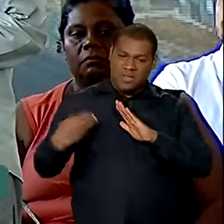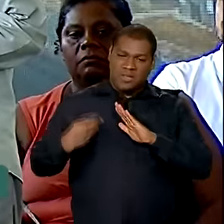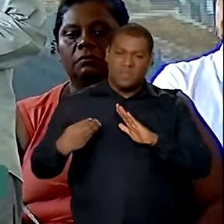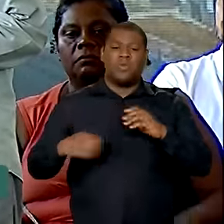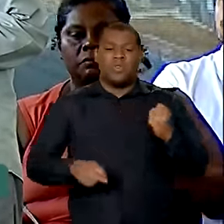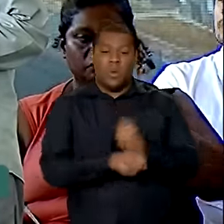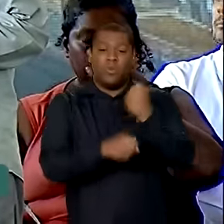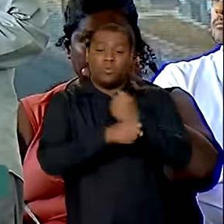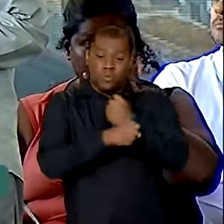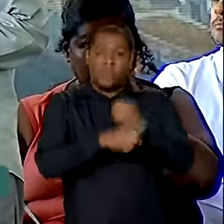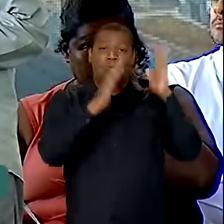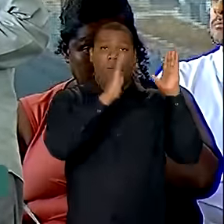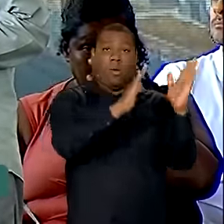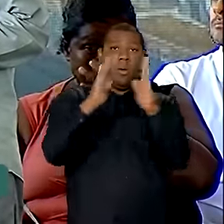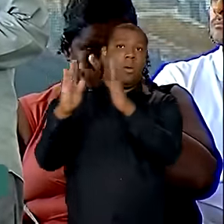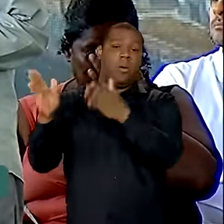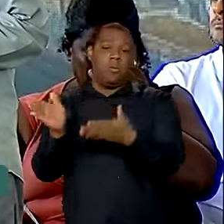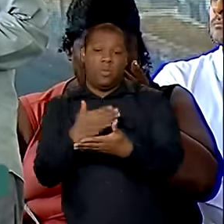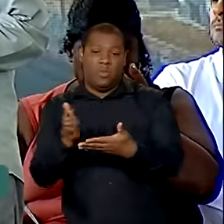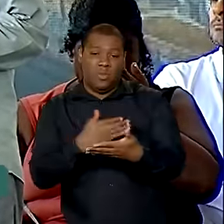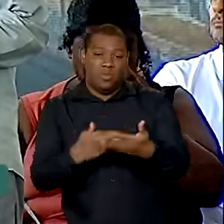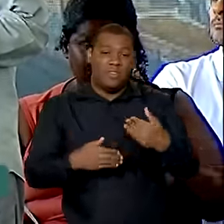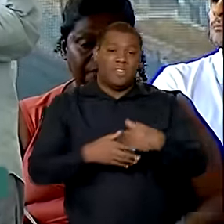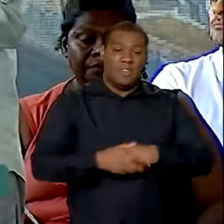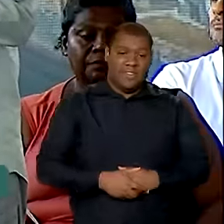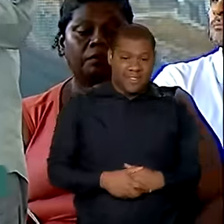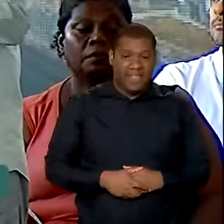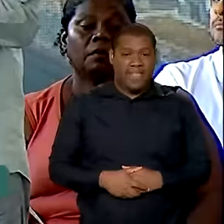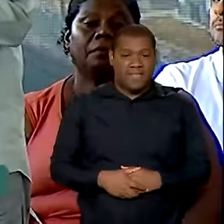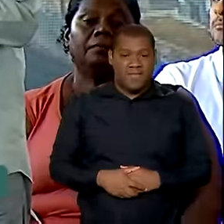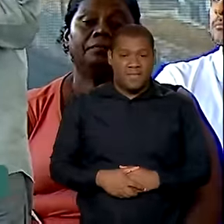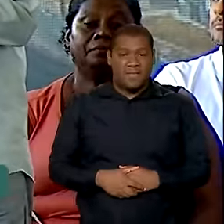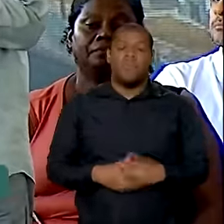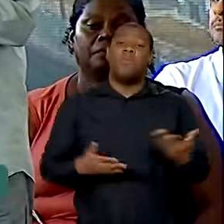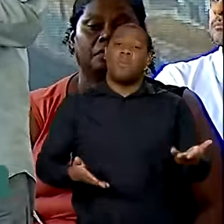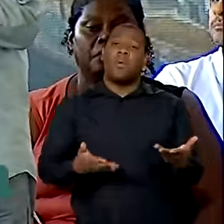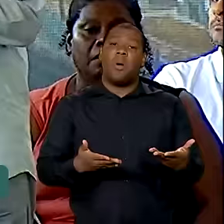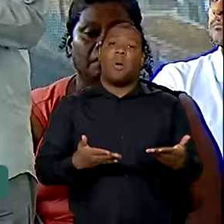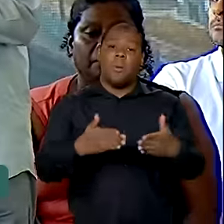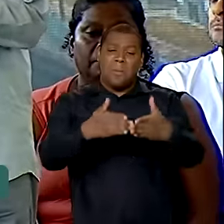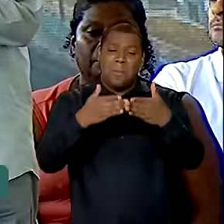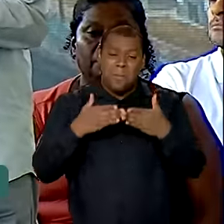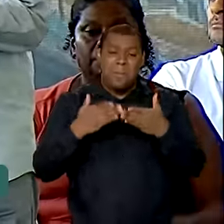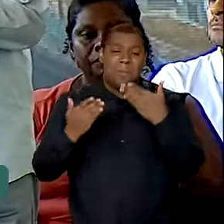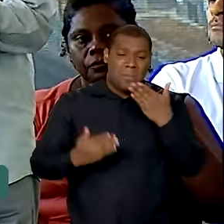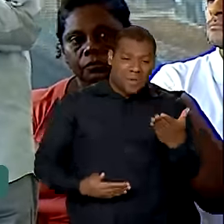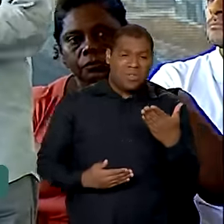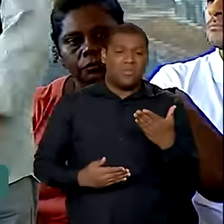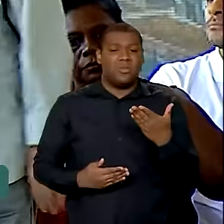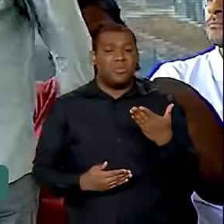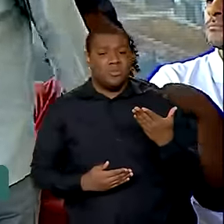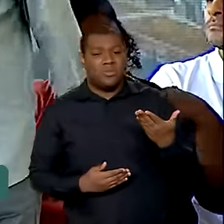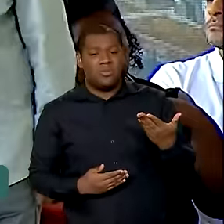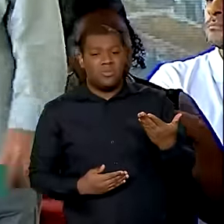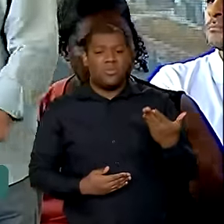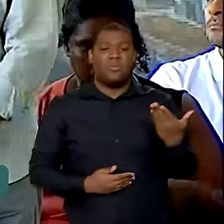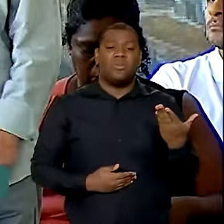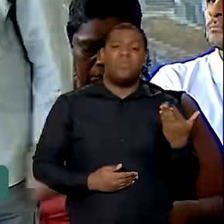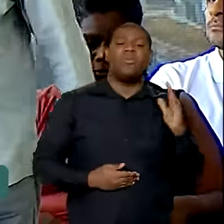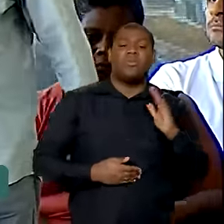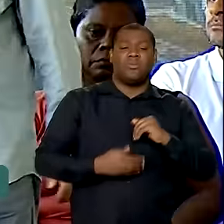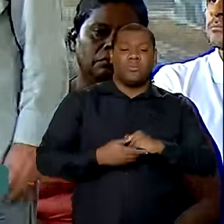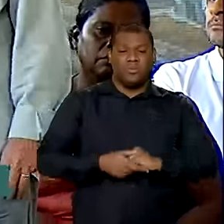biblioteca por conta das empresas que construíram. É o meu apelo, é o nosso trabalho para que esse projeto também fique